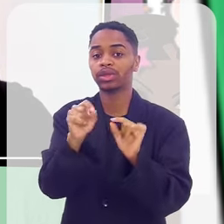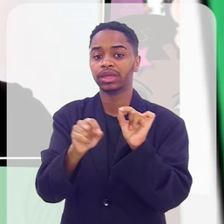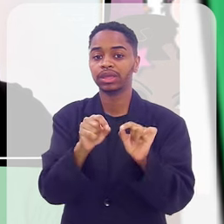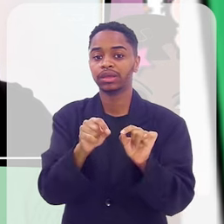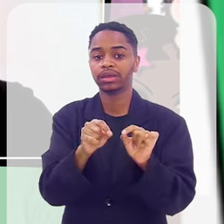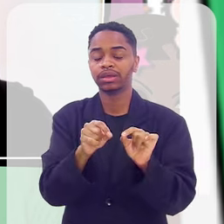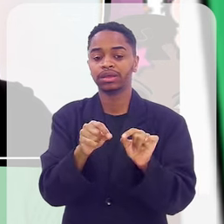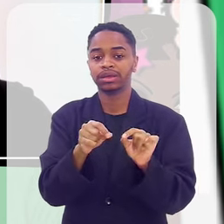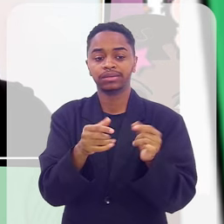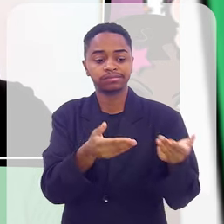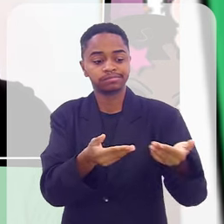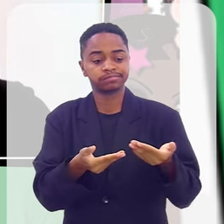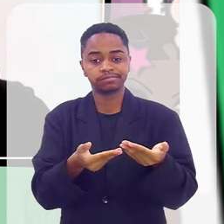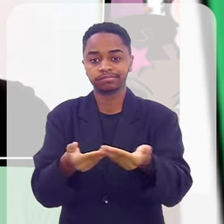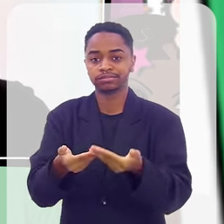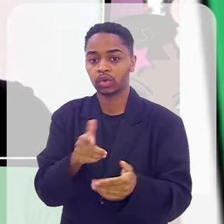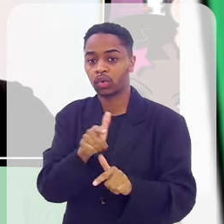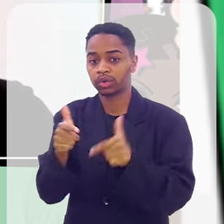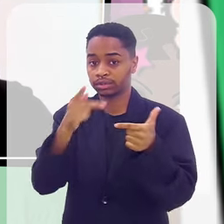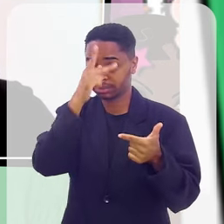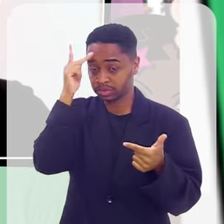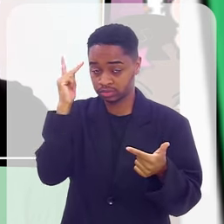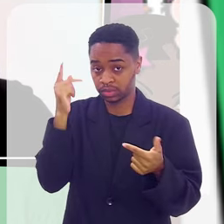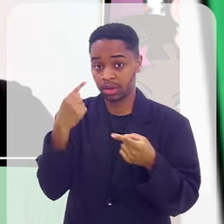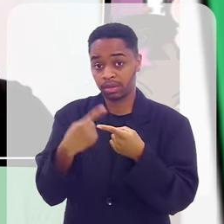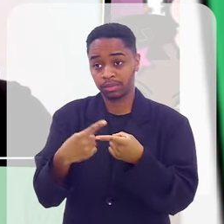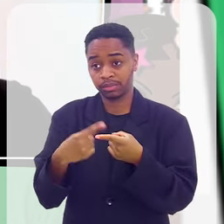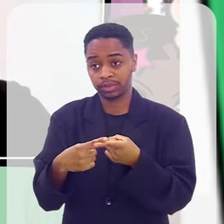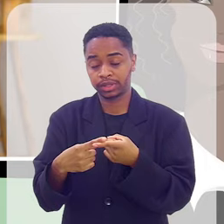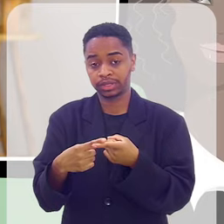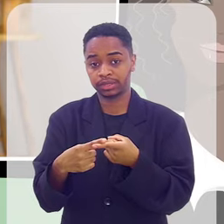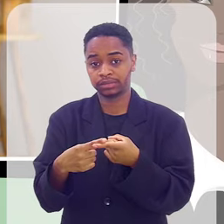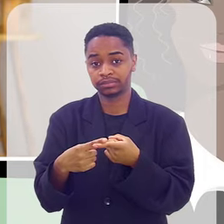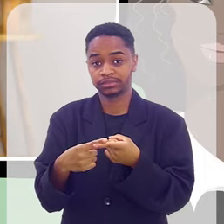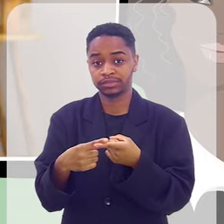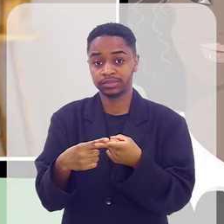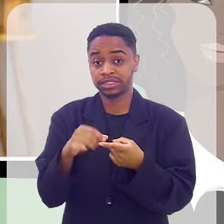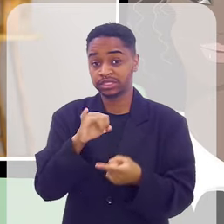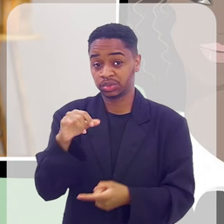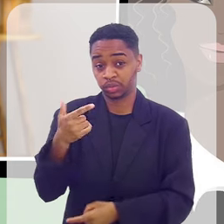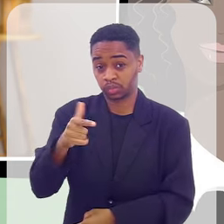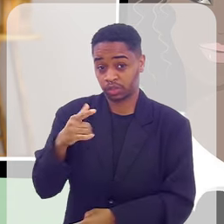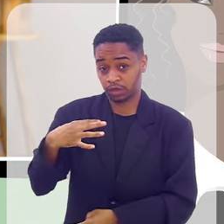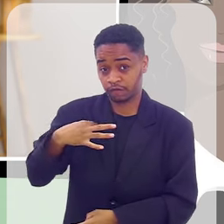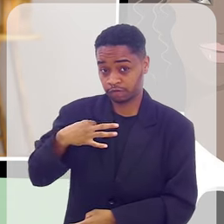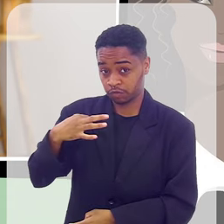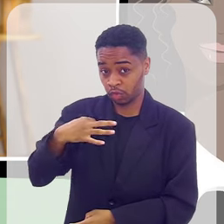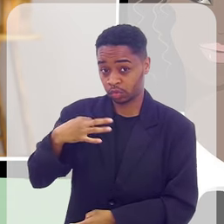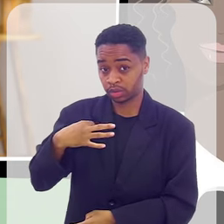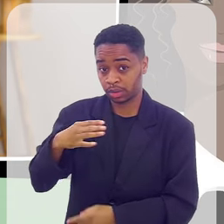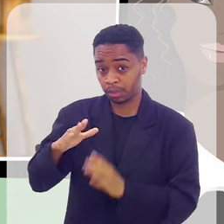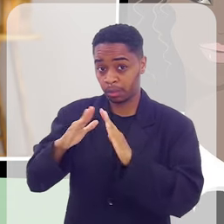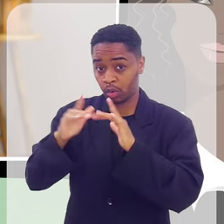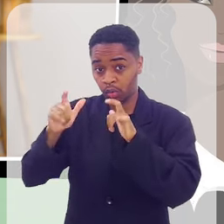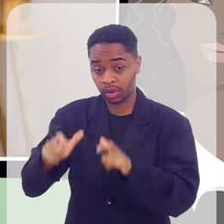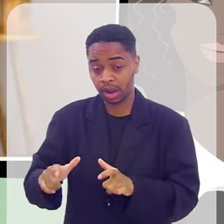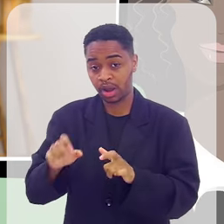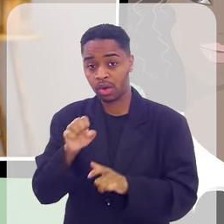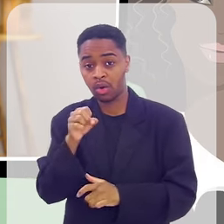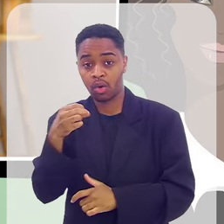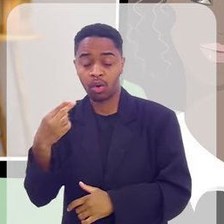de quê? De atingir cada vez mais pessoas, porque se não for um, que não chegue um voluntário local,